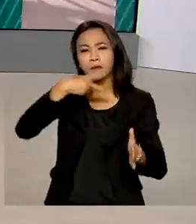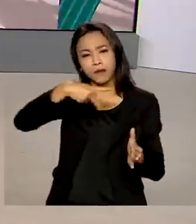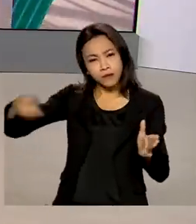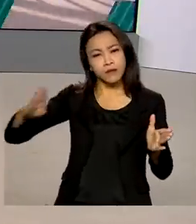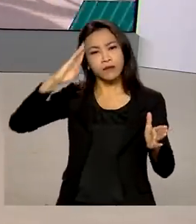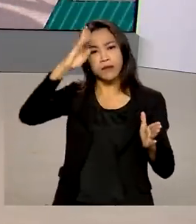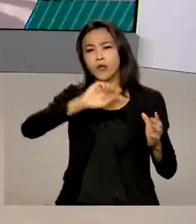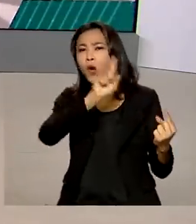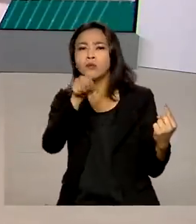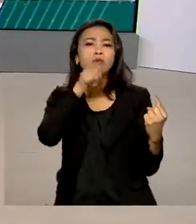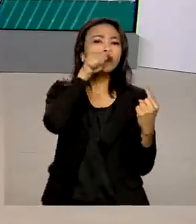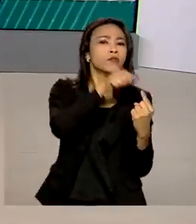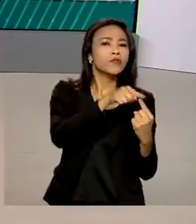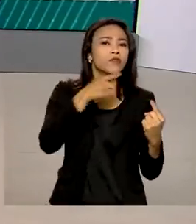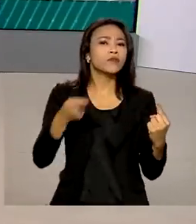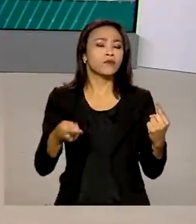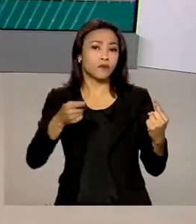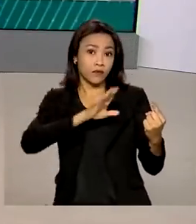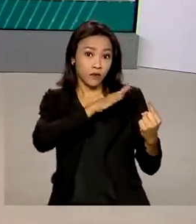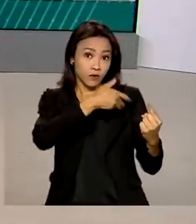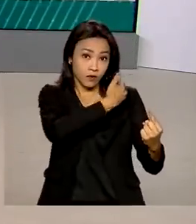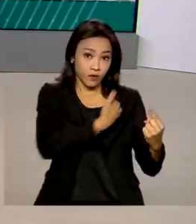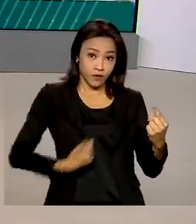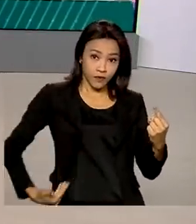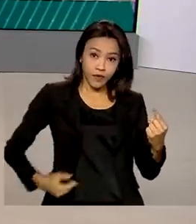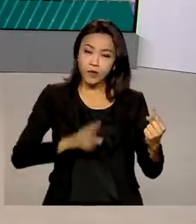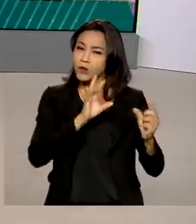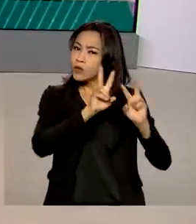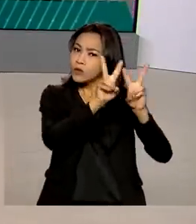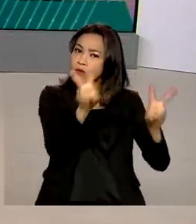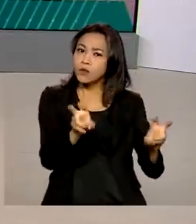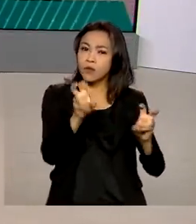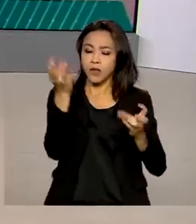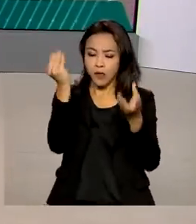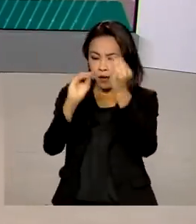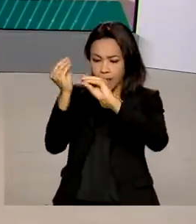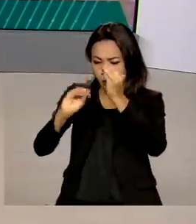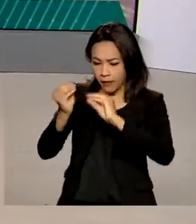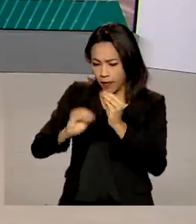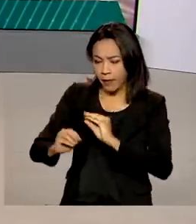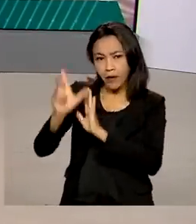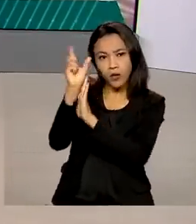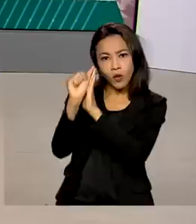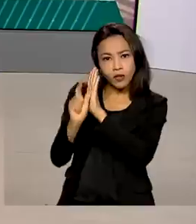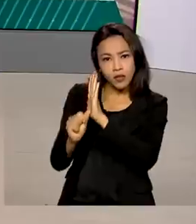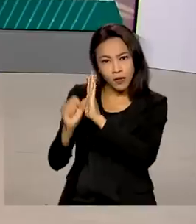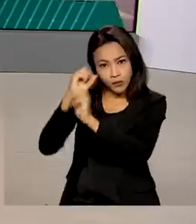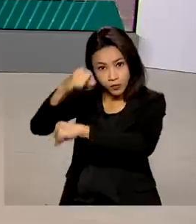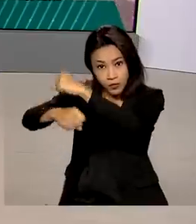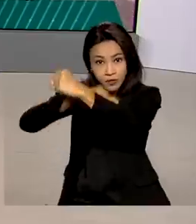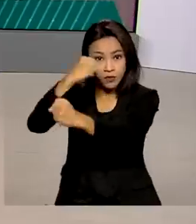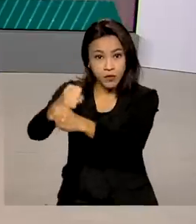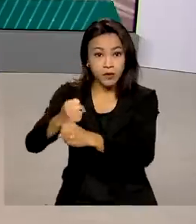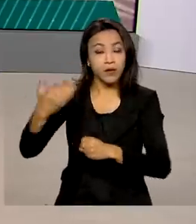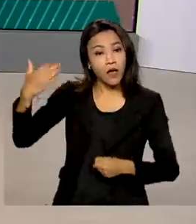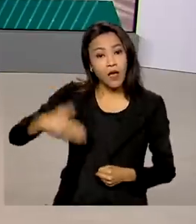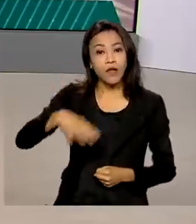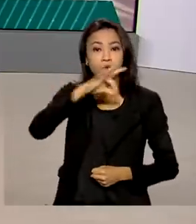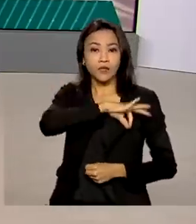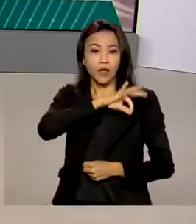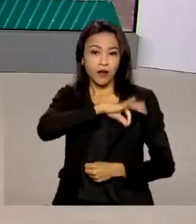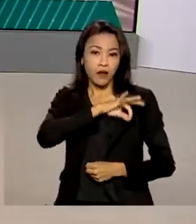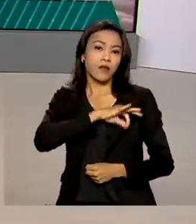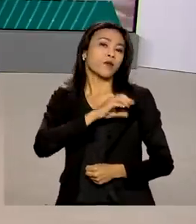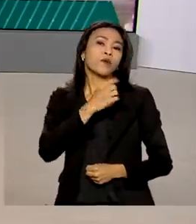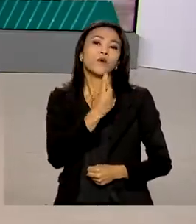traz as metas e prioridades do governo federal para a elaboração do orçamento para o próximo ano. A estimativa é de salário mínimo de R